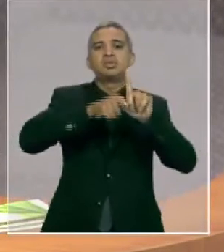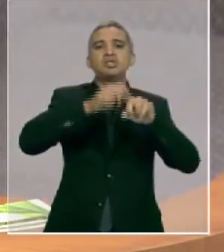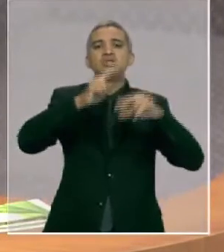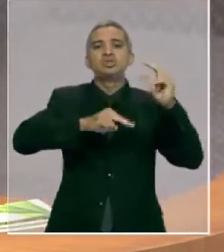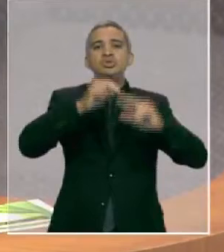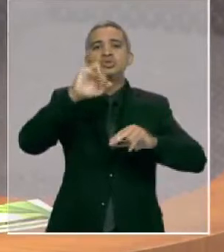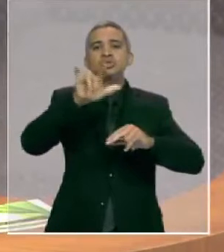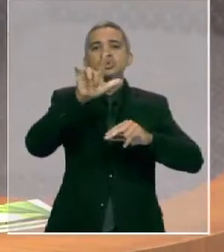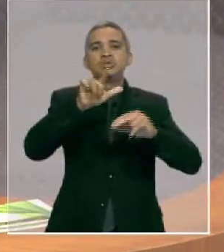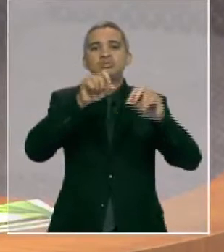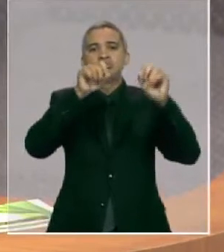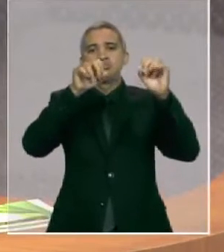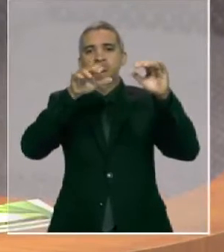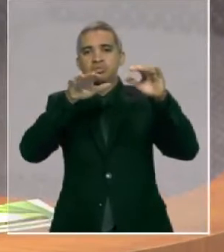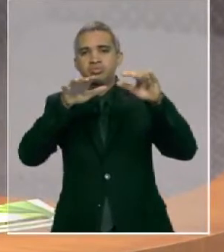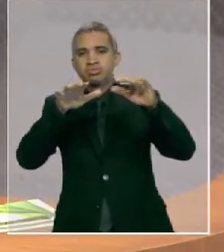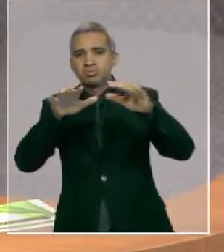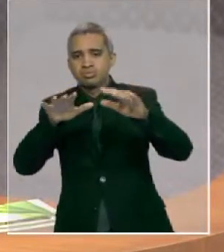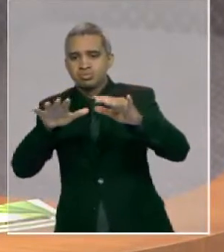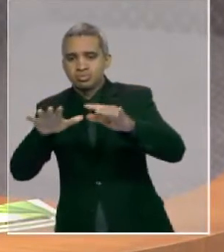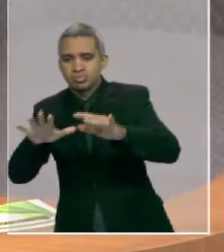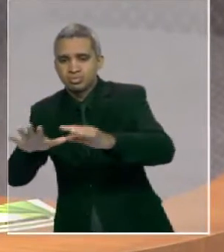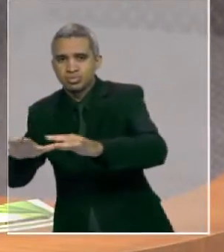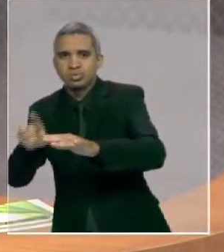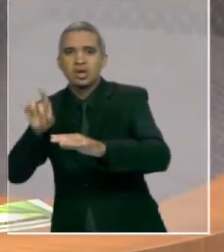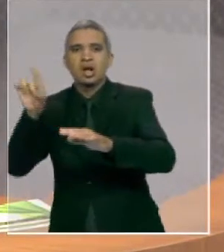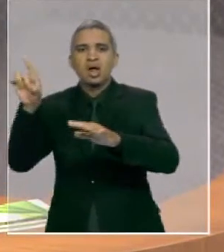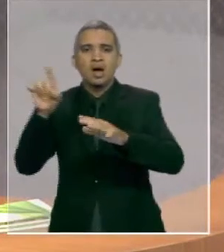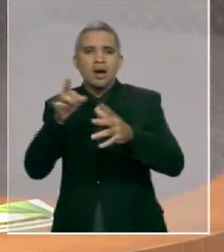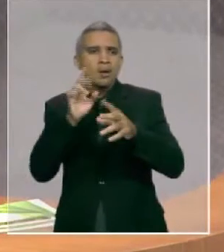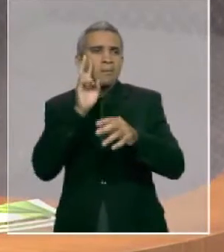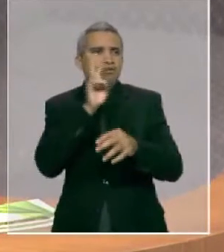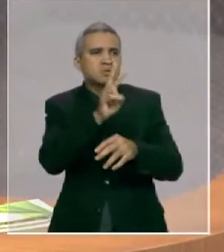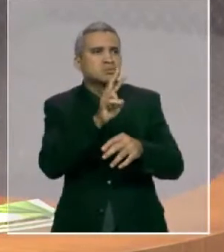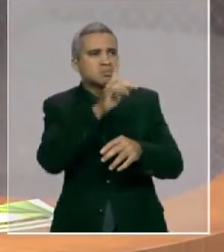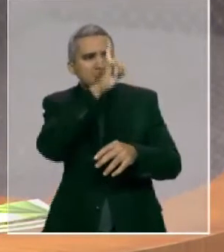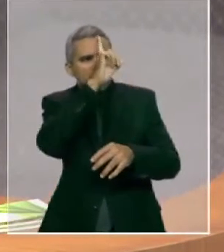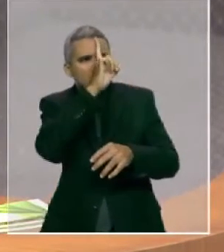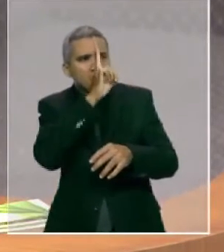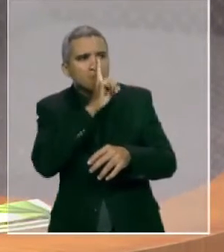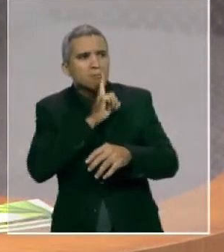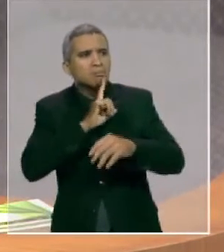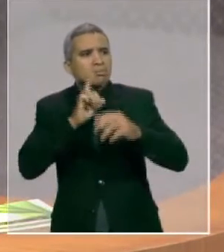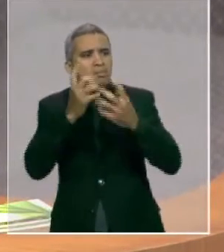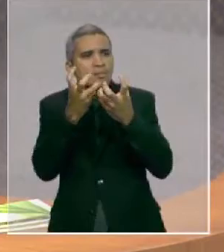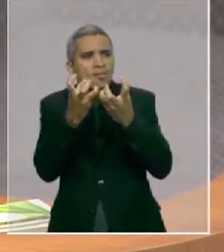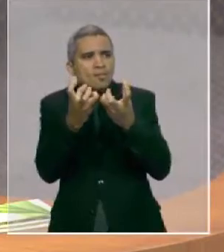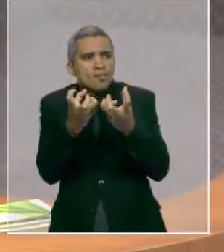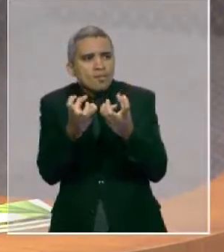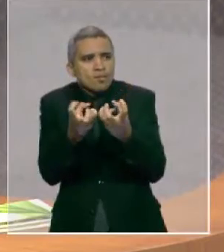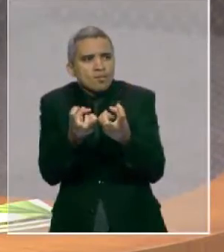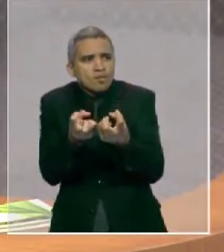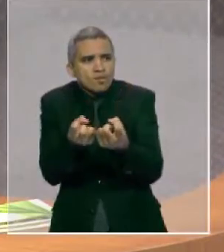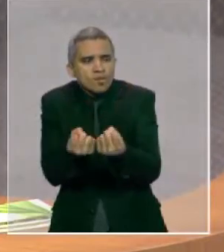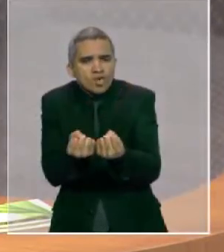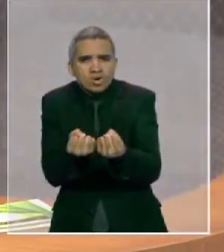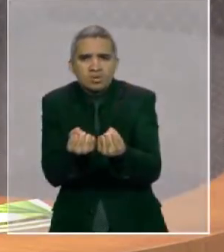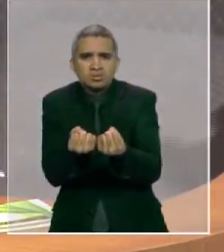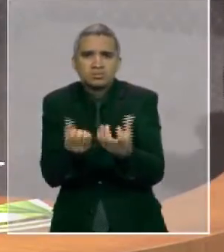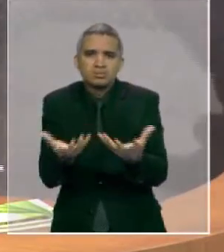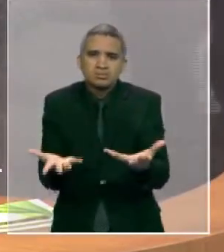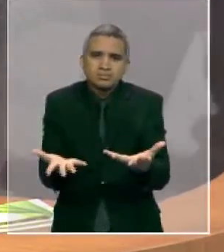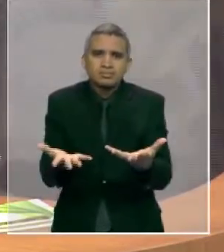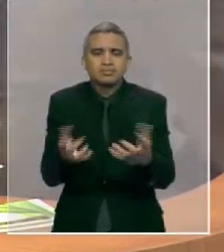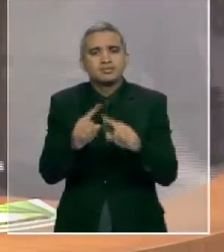Baixada se transformam numa paisagem árida, imprópria para qualquer atividade produtiva, como consequência direta da omissão de escaso e